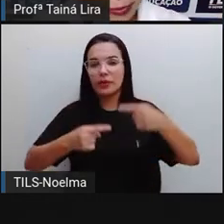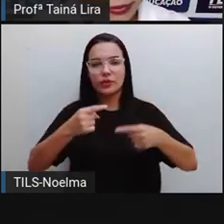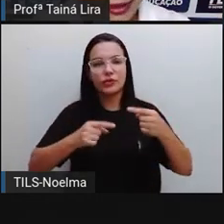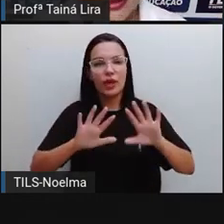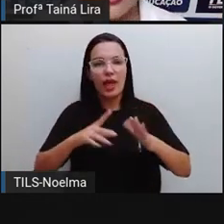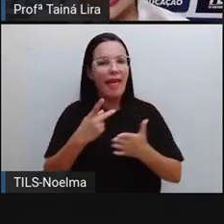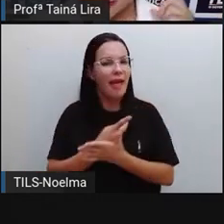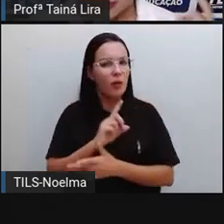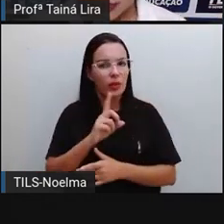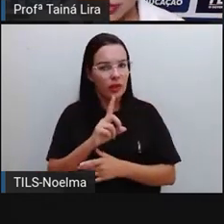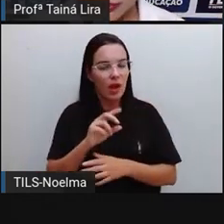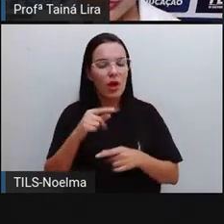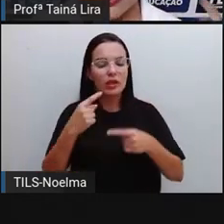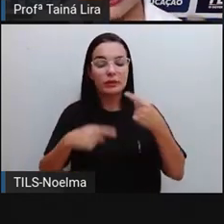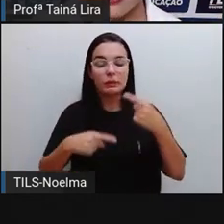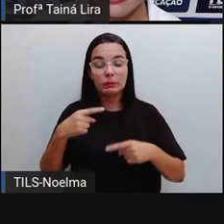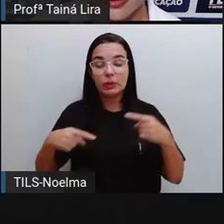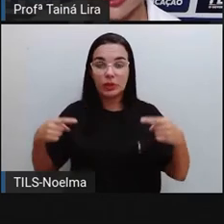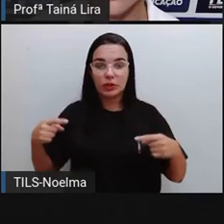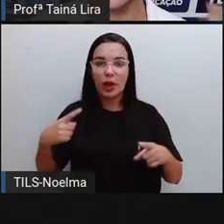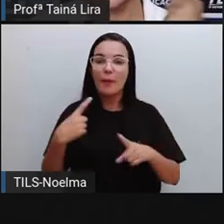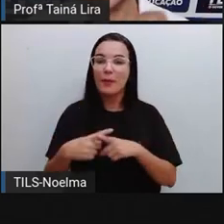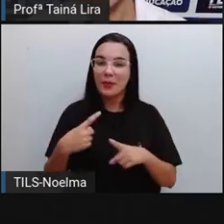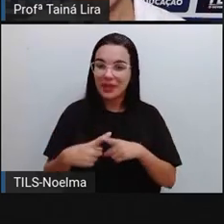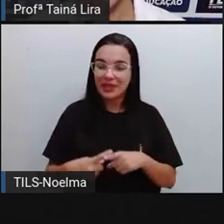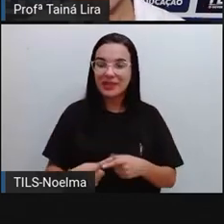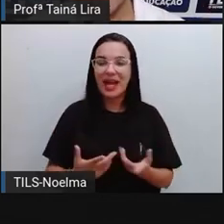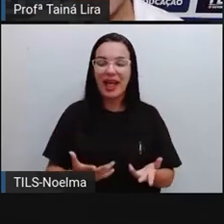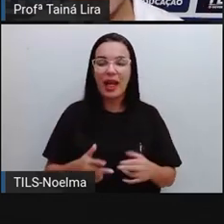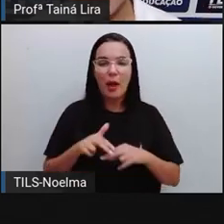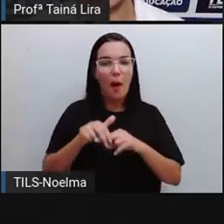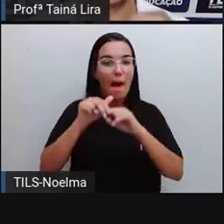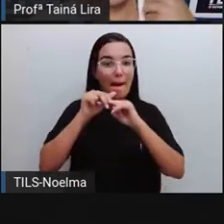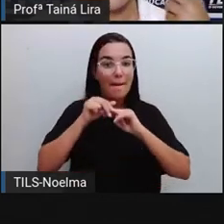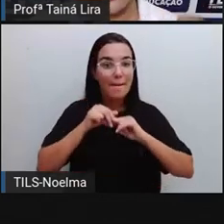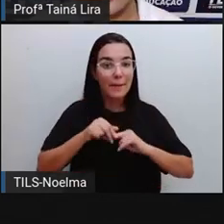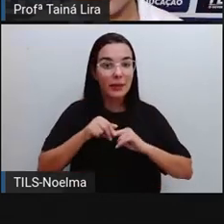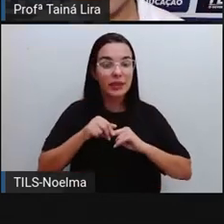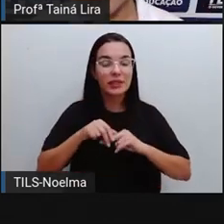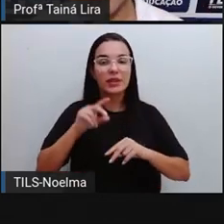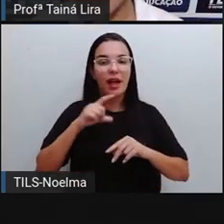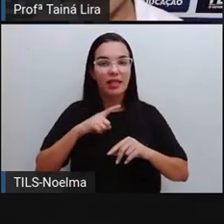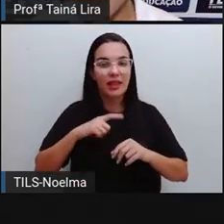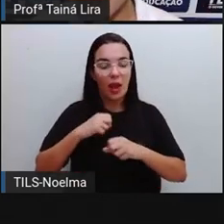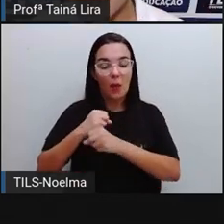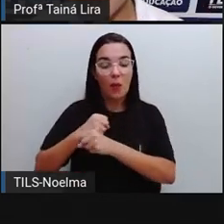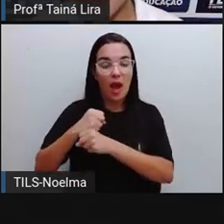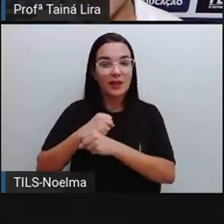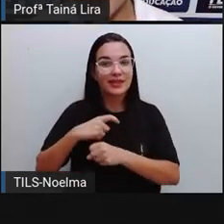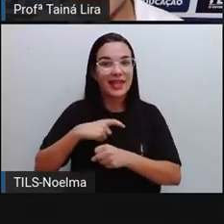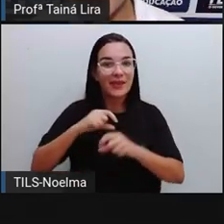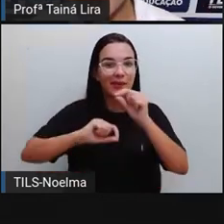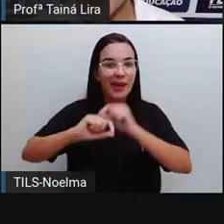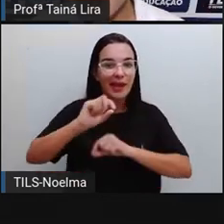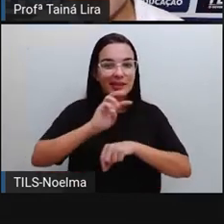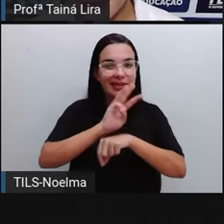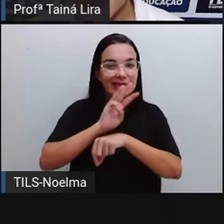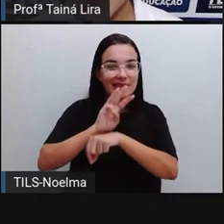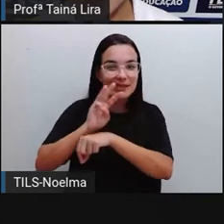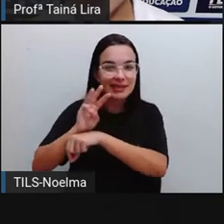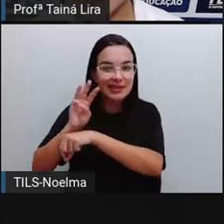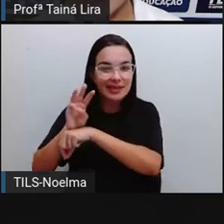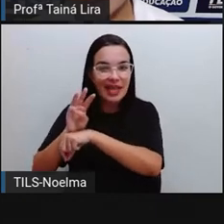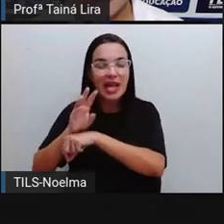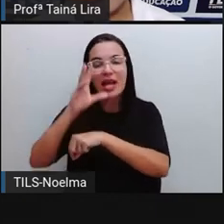erro, tá? Inclusive, o que a Pró falou. Essas informações dos anos, ó, foram retiradas, olha lá, das